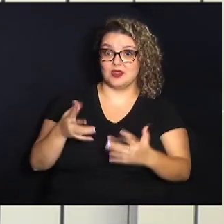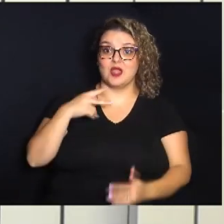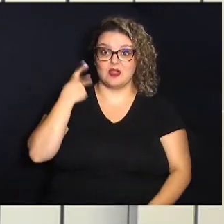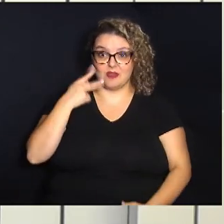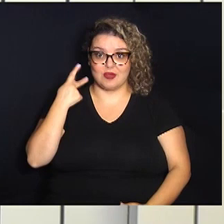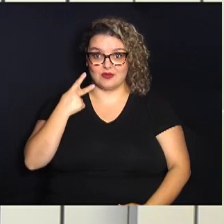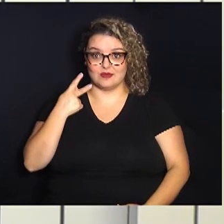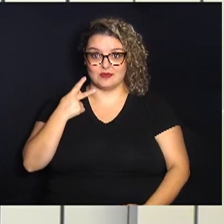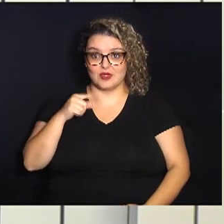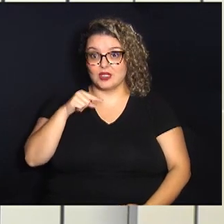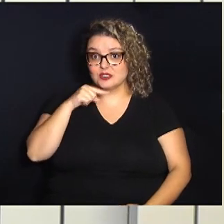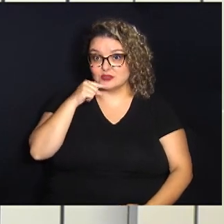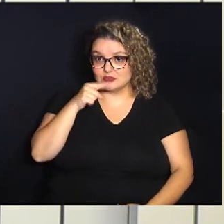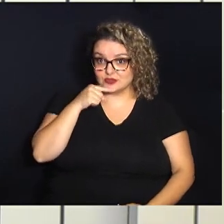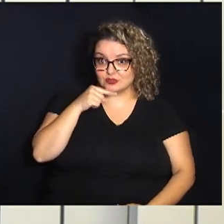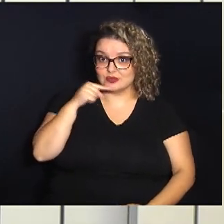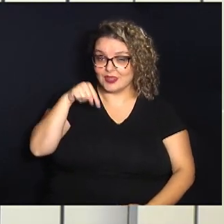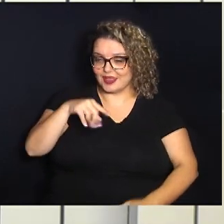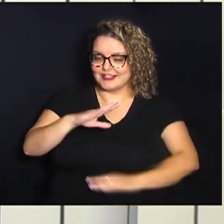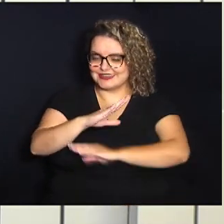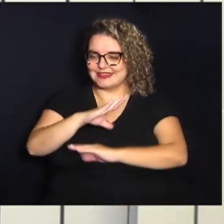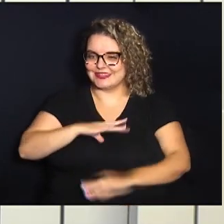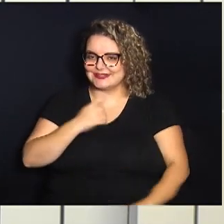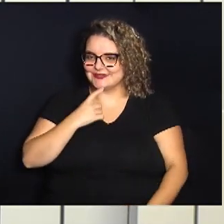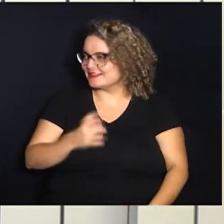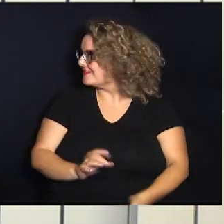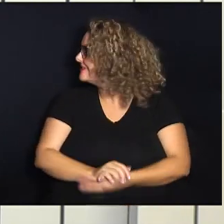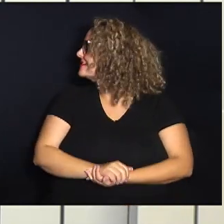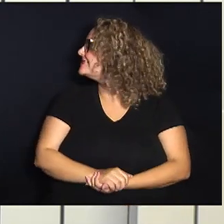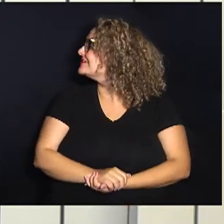Eduardo Magoga aqui na Câmara Municipal.